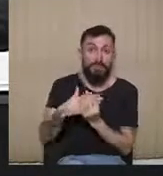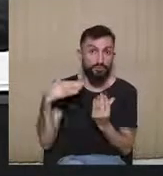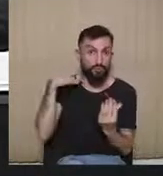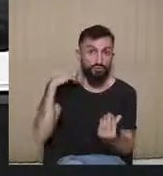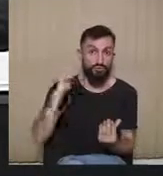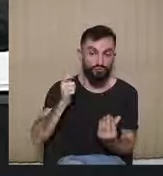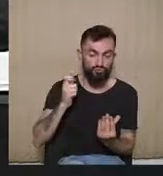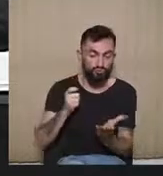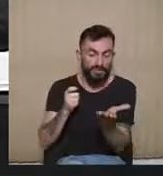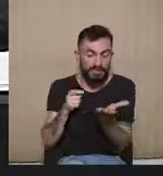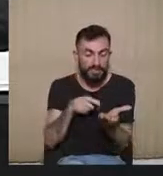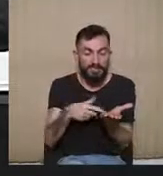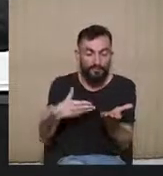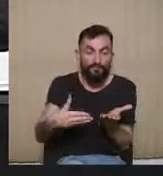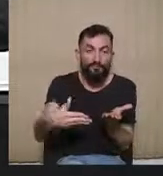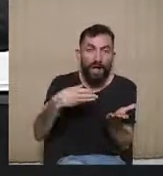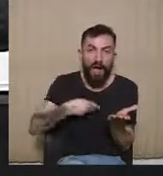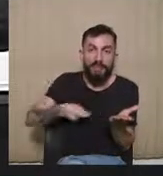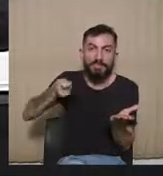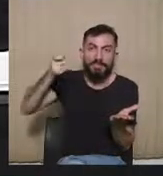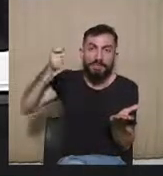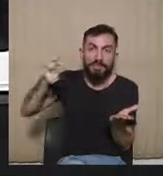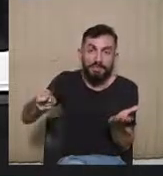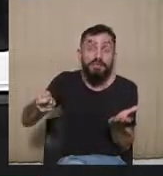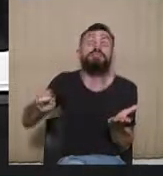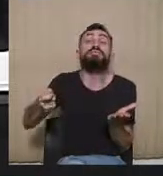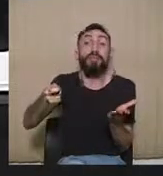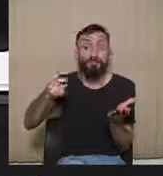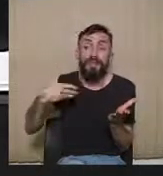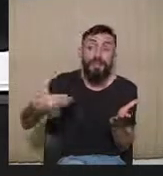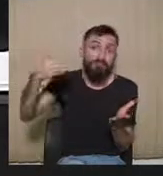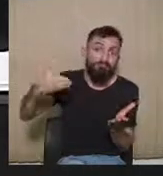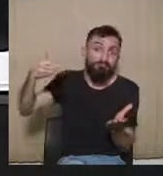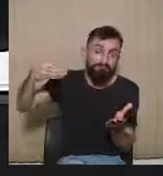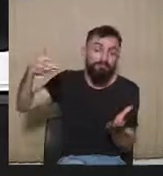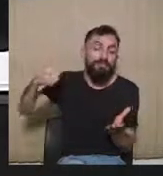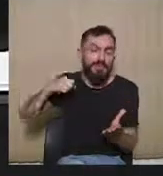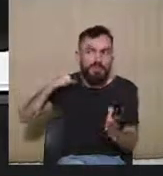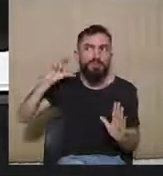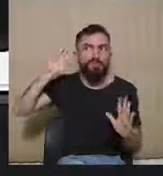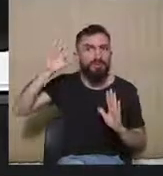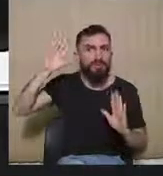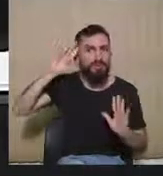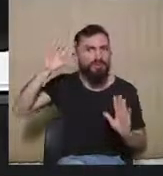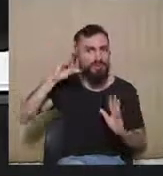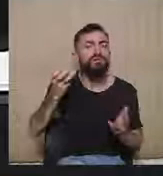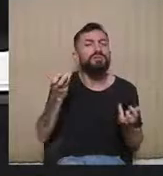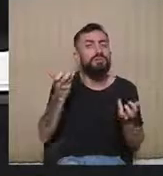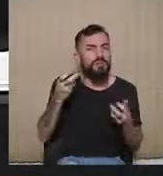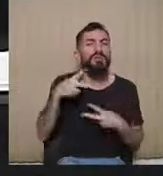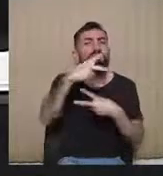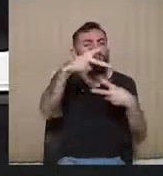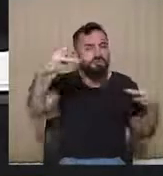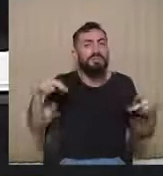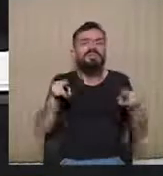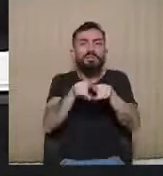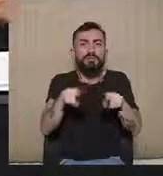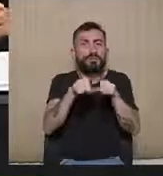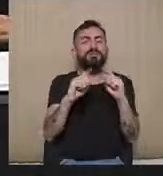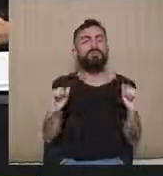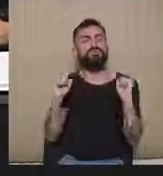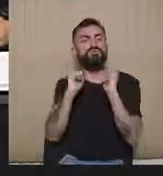perceber uma coisa que vem me chamando bastante atenção nos últimos tempos, que tem me feito refletir, e que eu vou convidar todos aqui a refletir também.